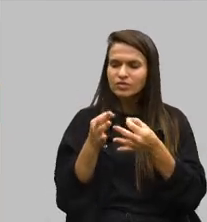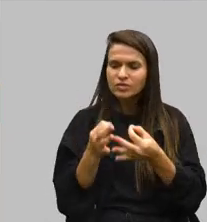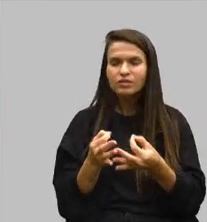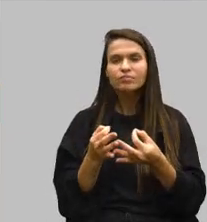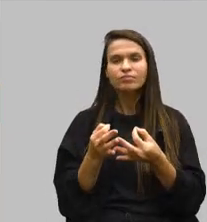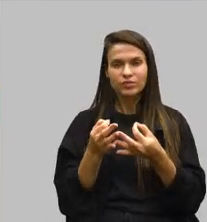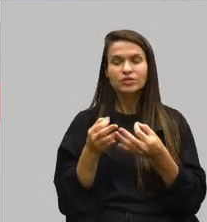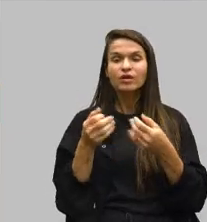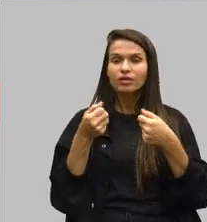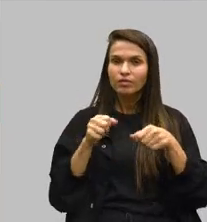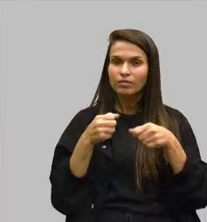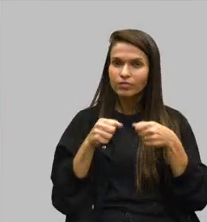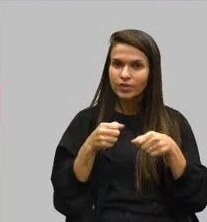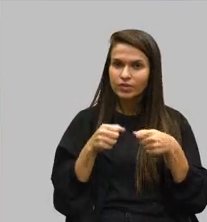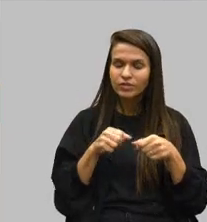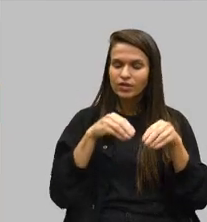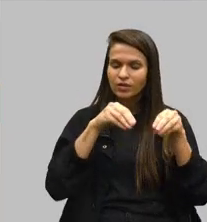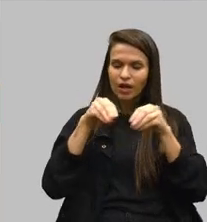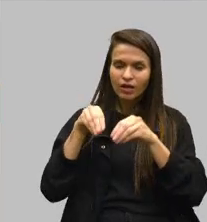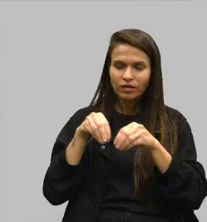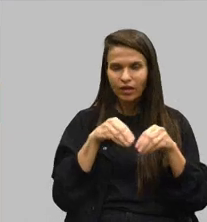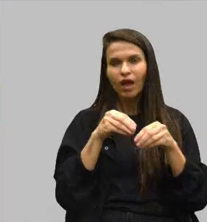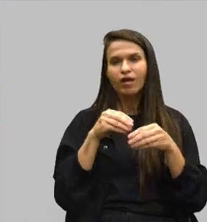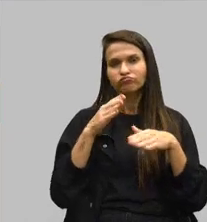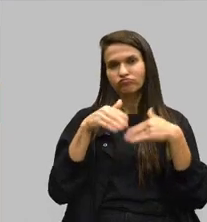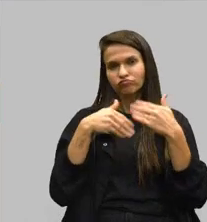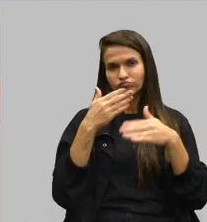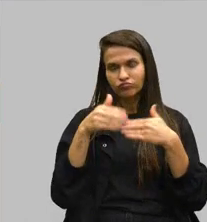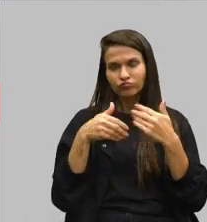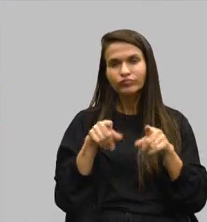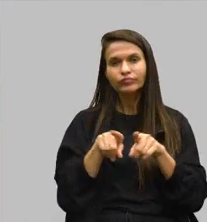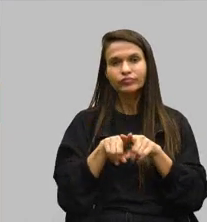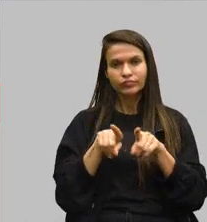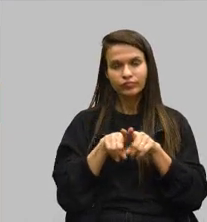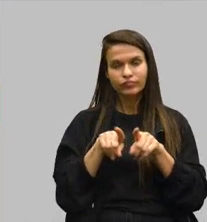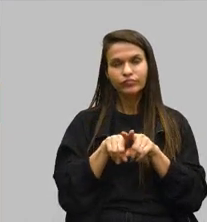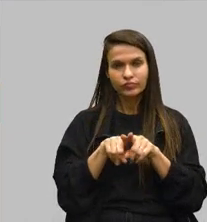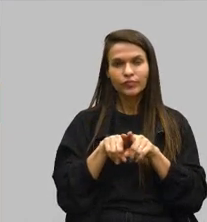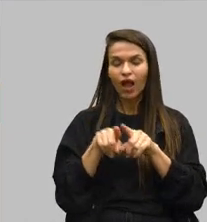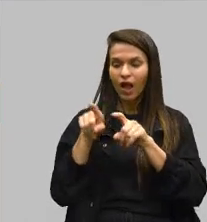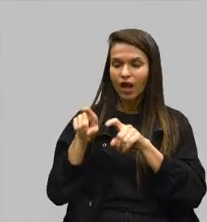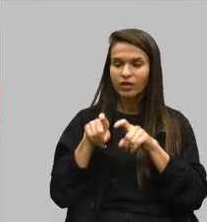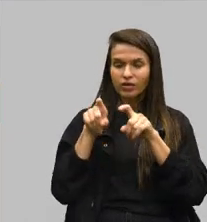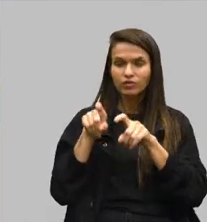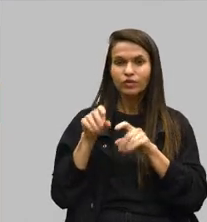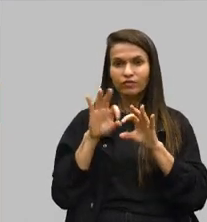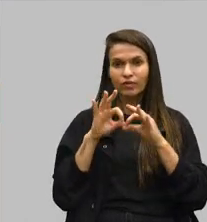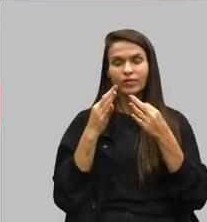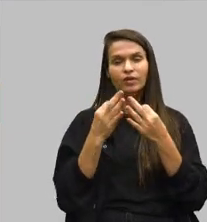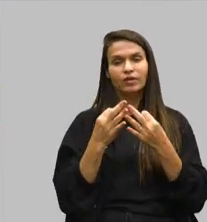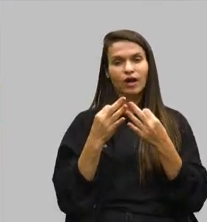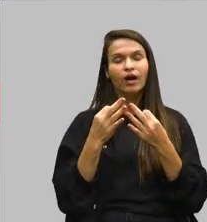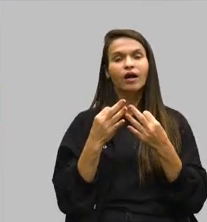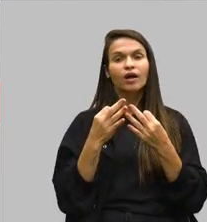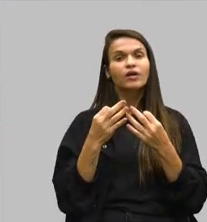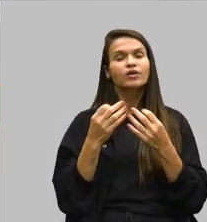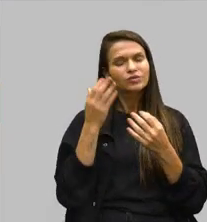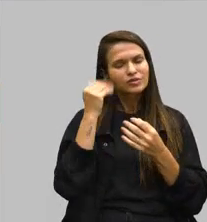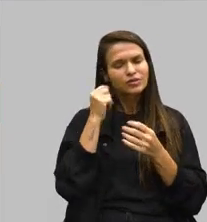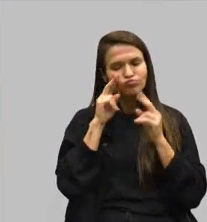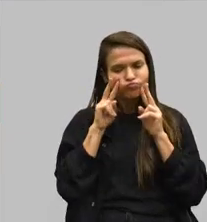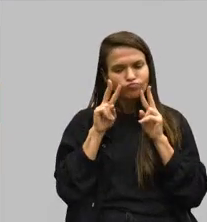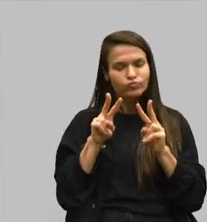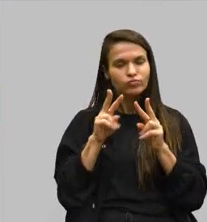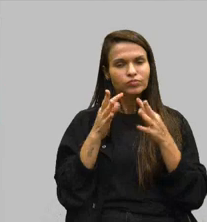que precisam ali da sua terra para o sustento, muitos ali na questão de agricultura familiar mesmo, e eu sei do seu olhar atento,